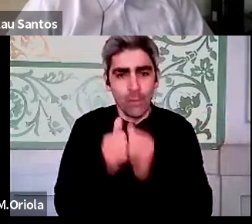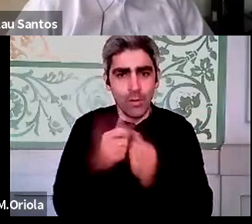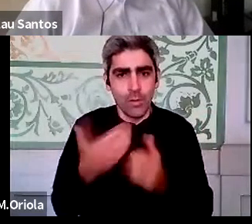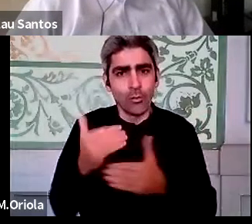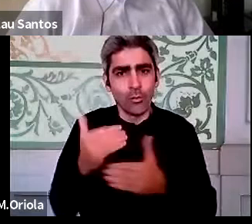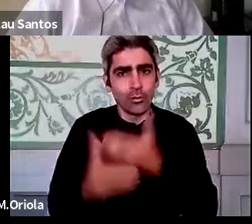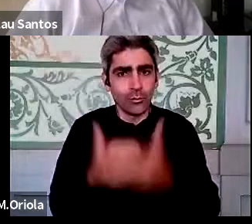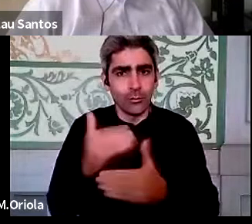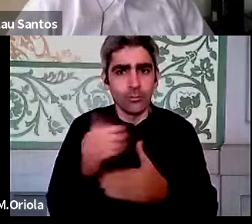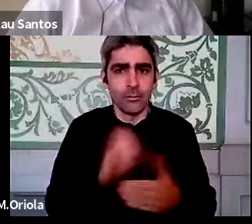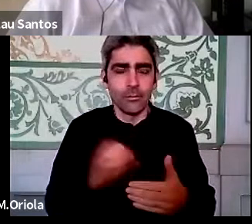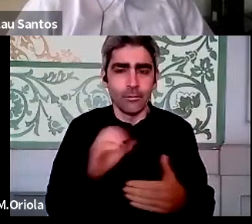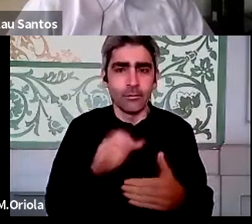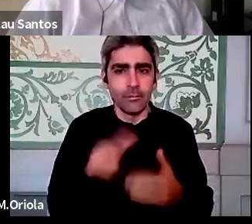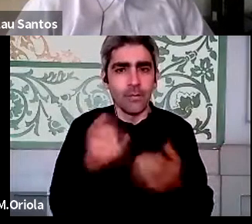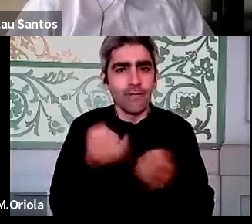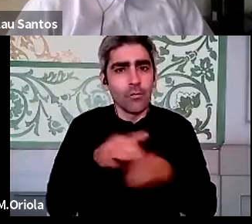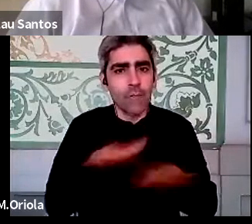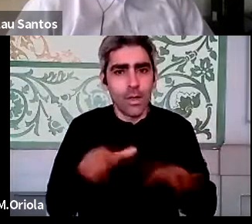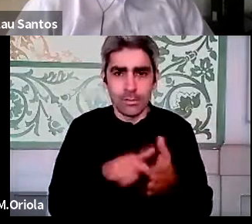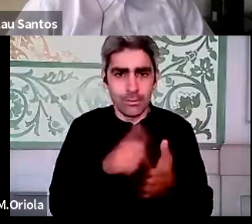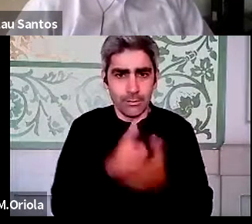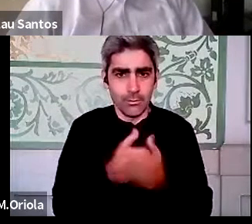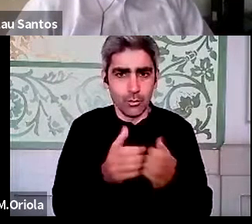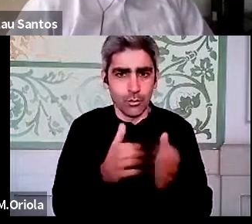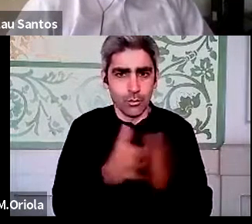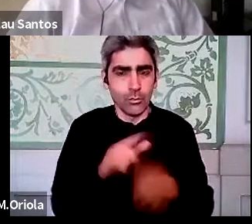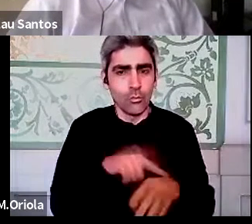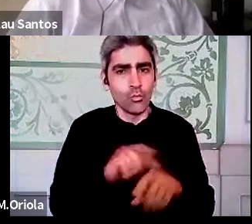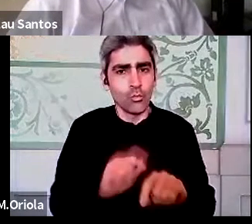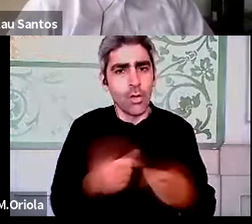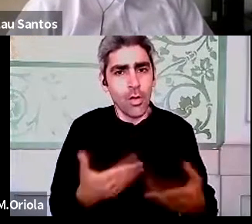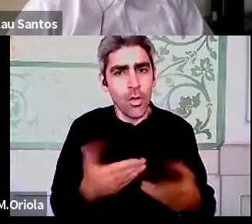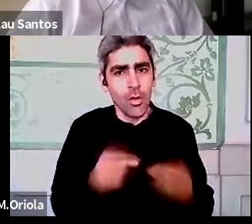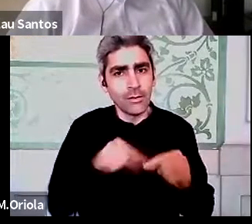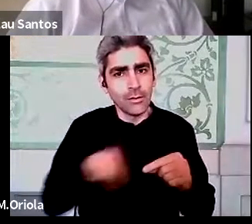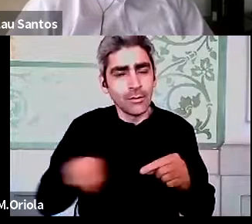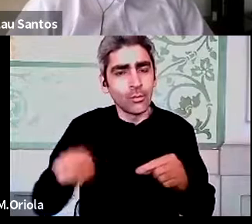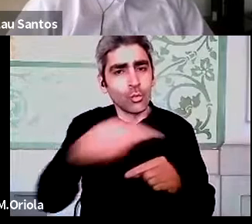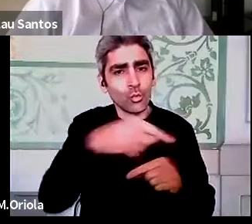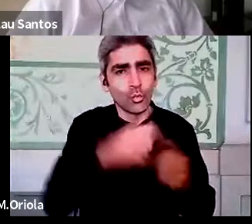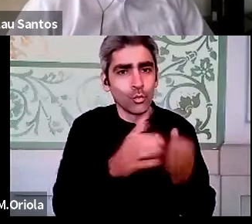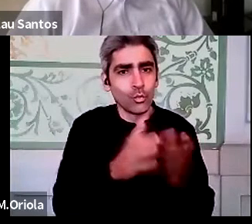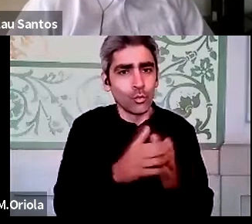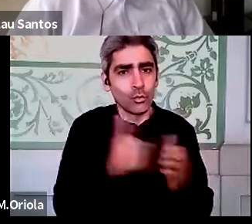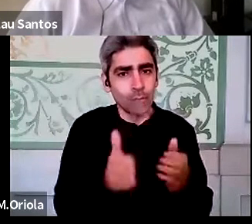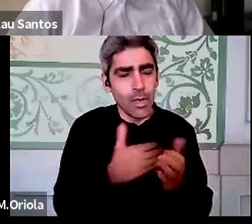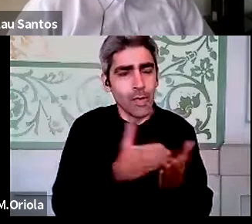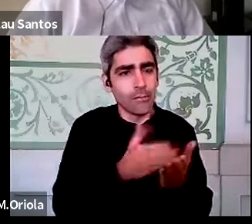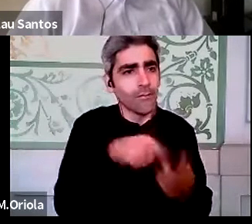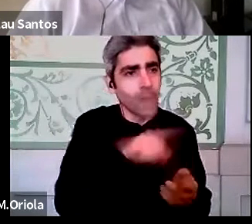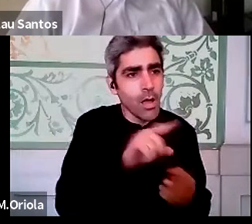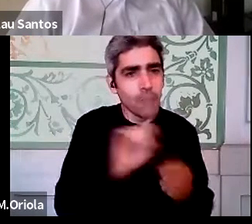forma informática, portanto temos neste momento os circuitos todos bem delineados